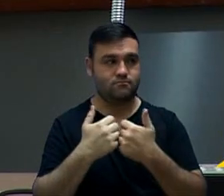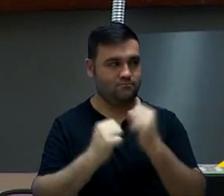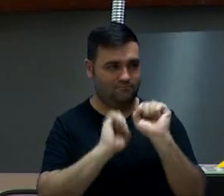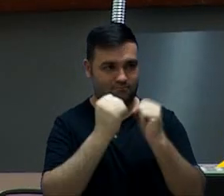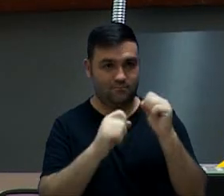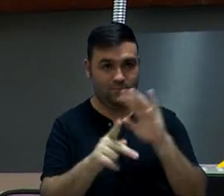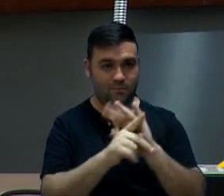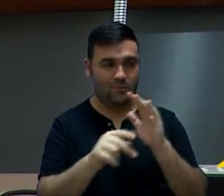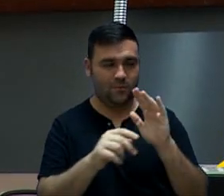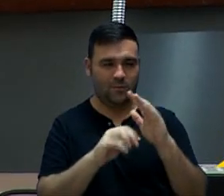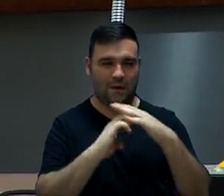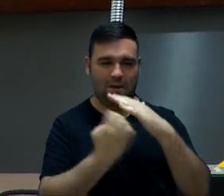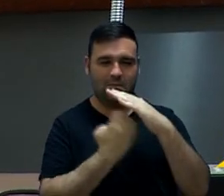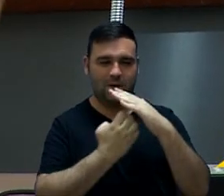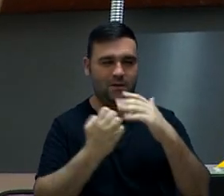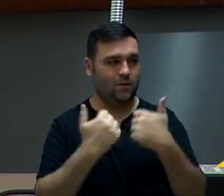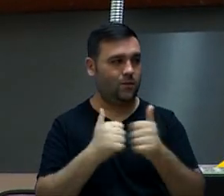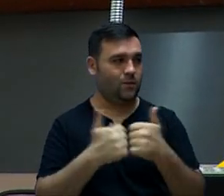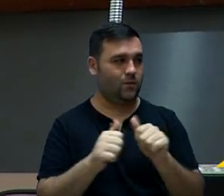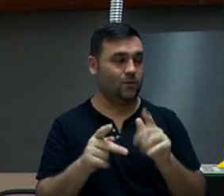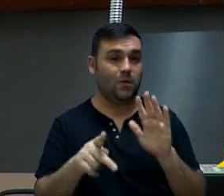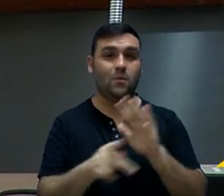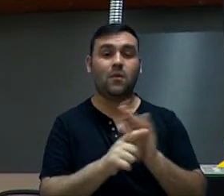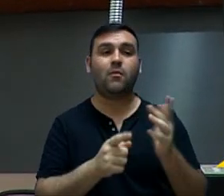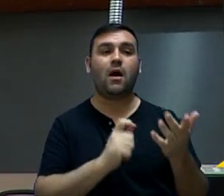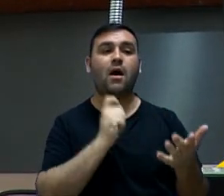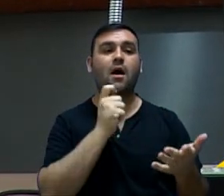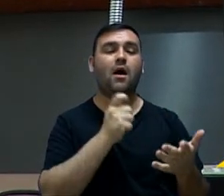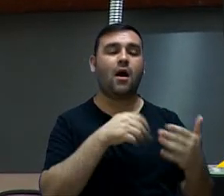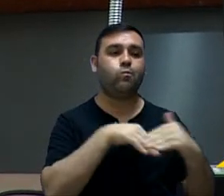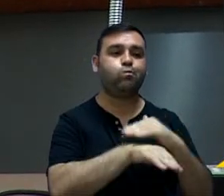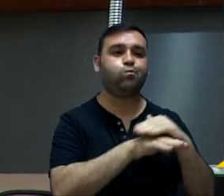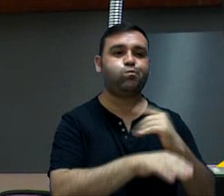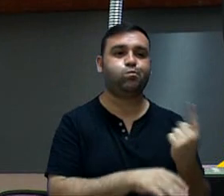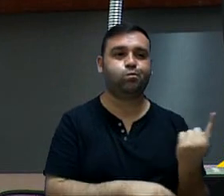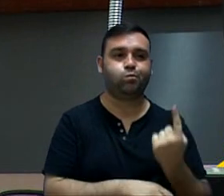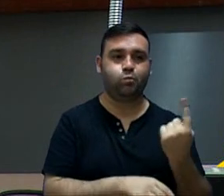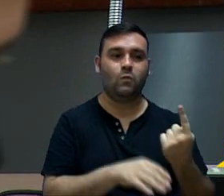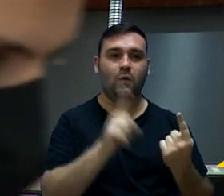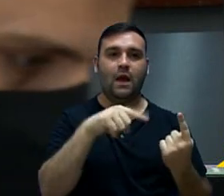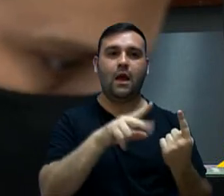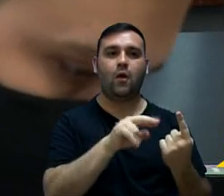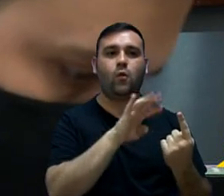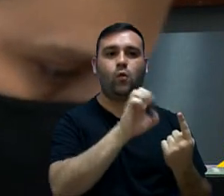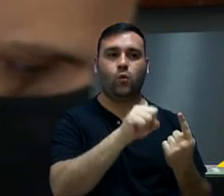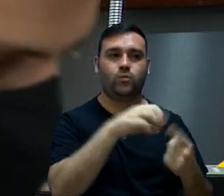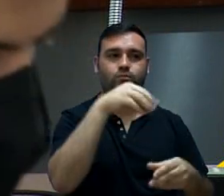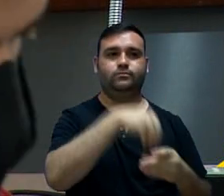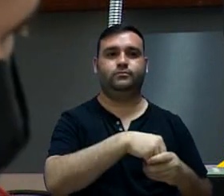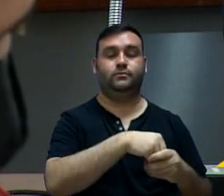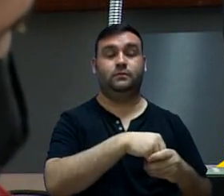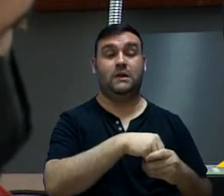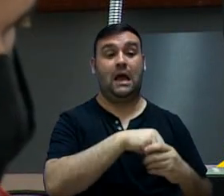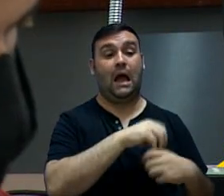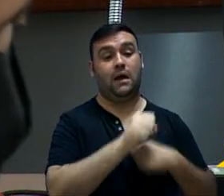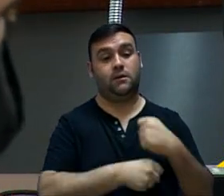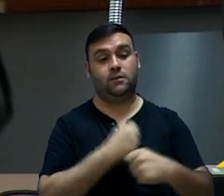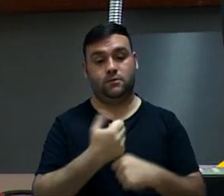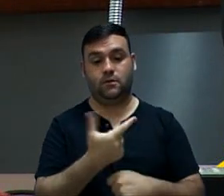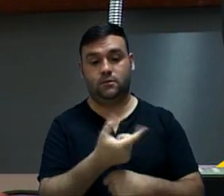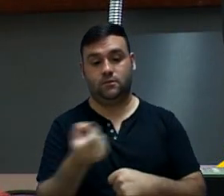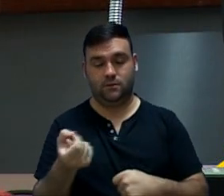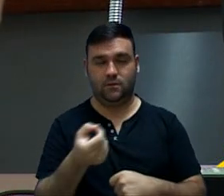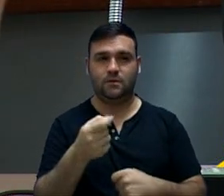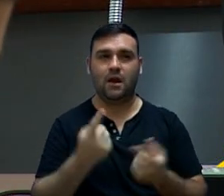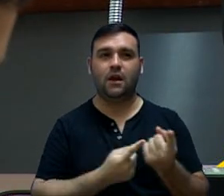2019, o Caixa Único estava dentro do orçamento da URBIS. E, em 2020, esse